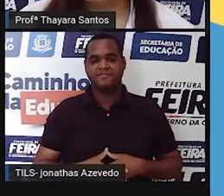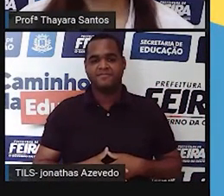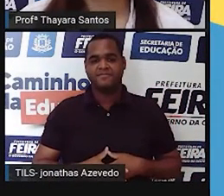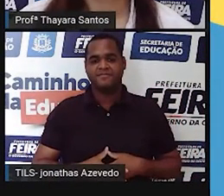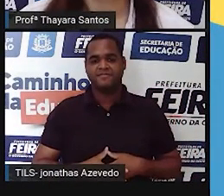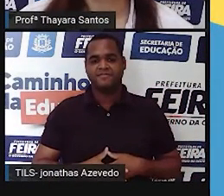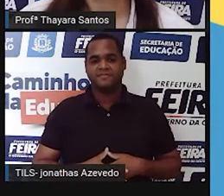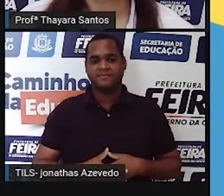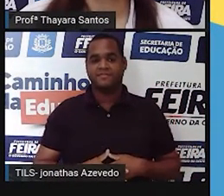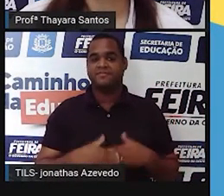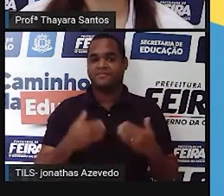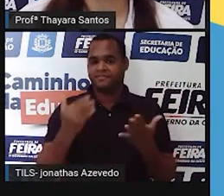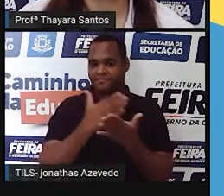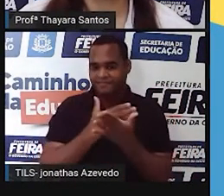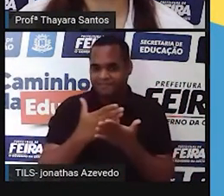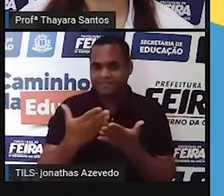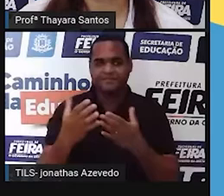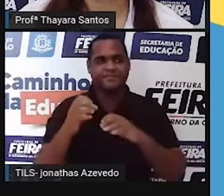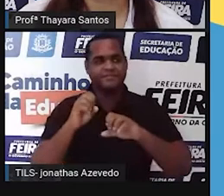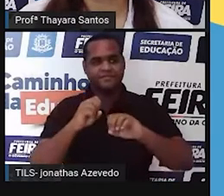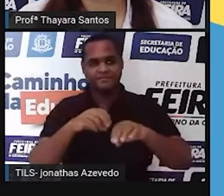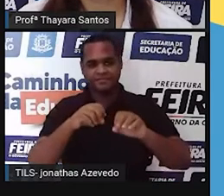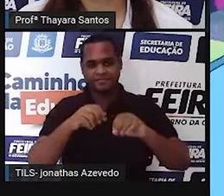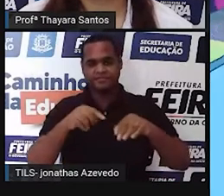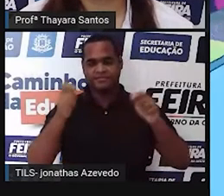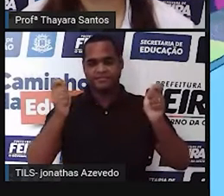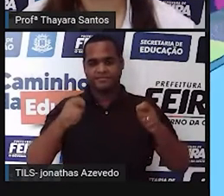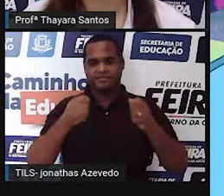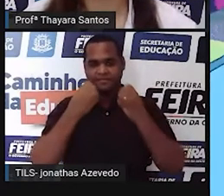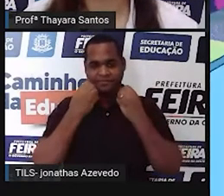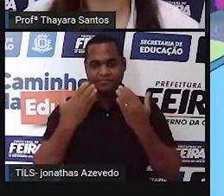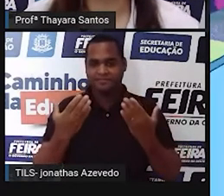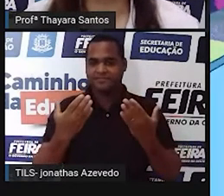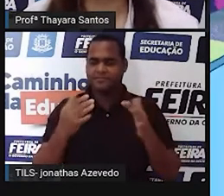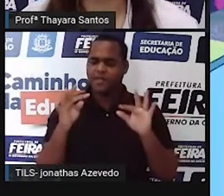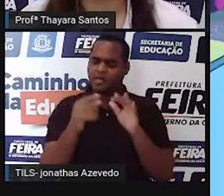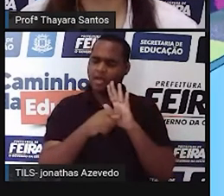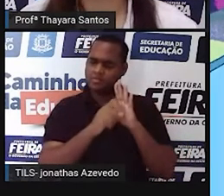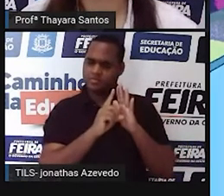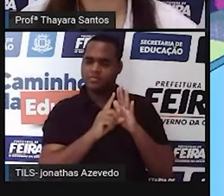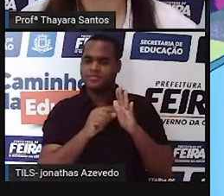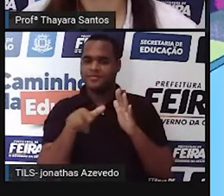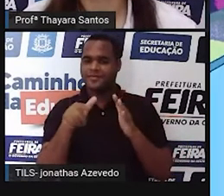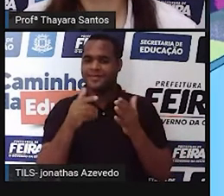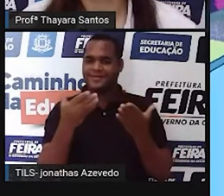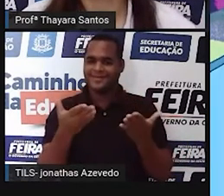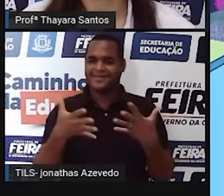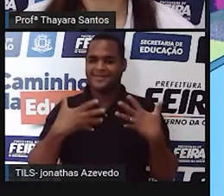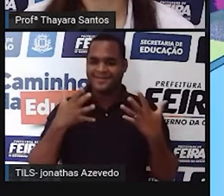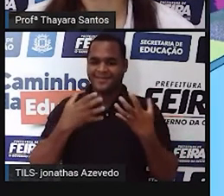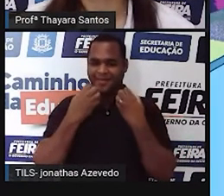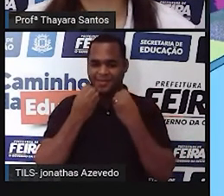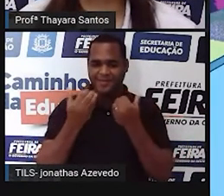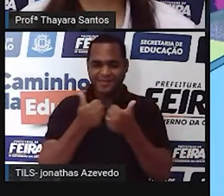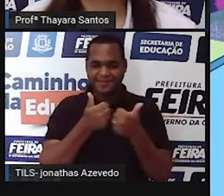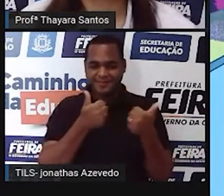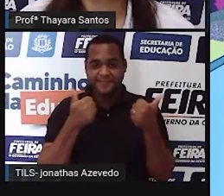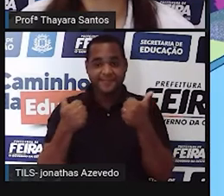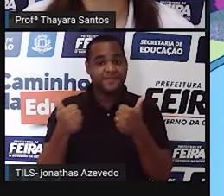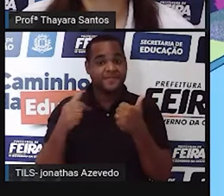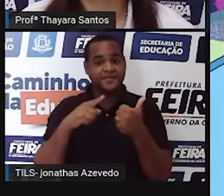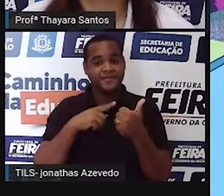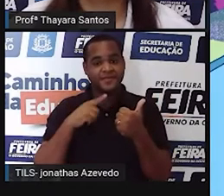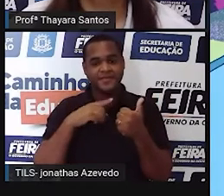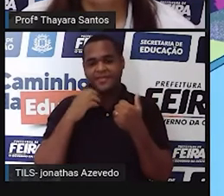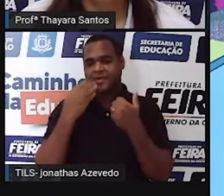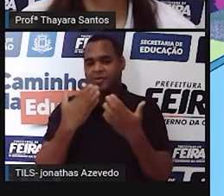E vamos lá iniciar nossa aula. Antes de tudo, é uma alegria enorme ter vocês aí do outro lado, que